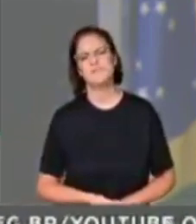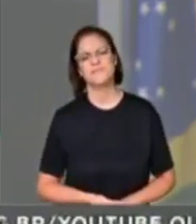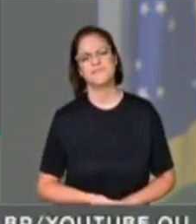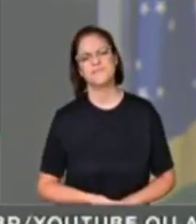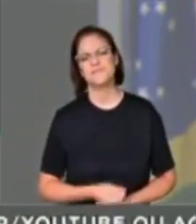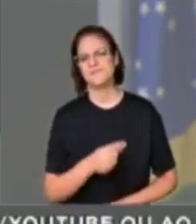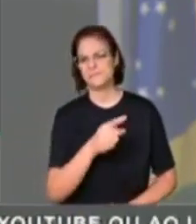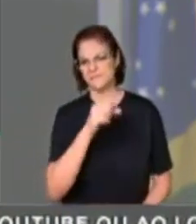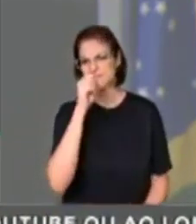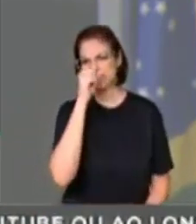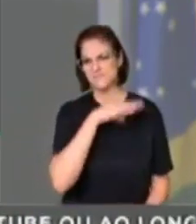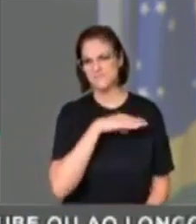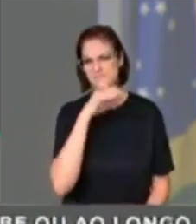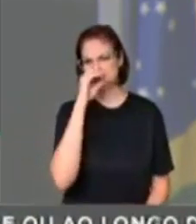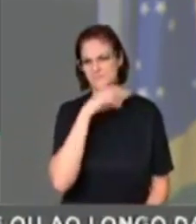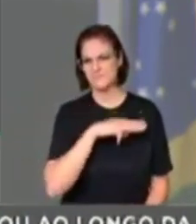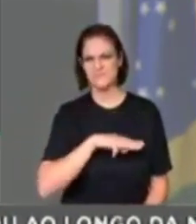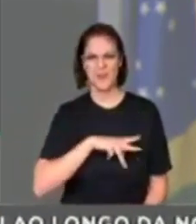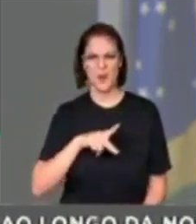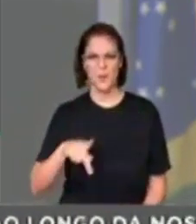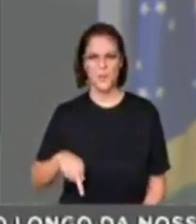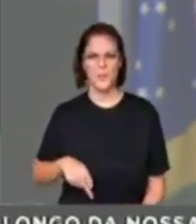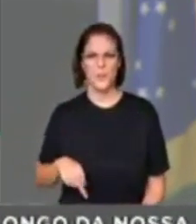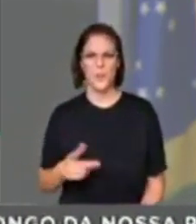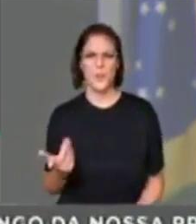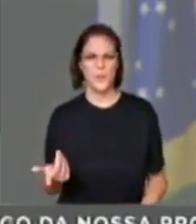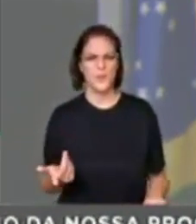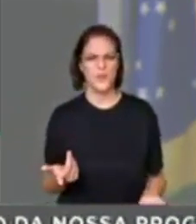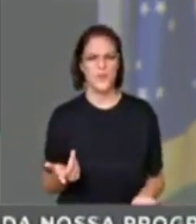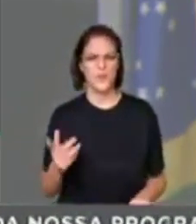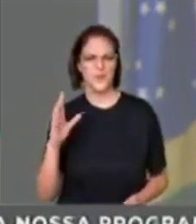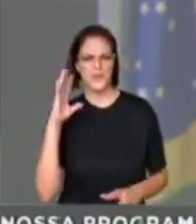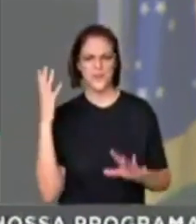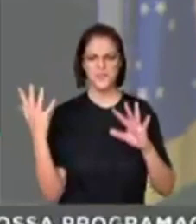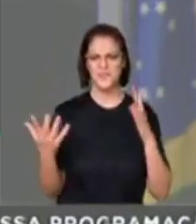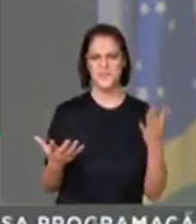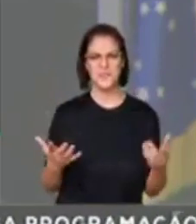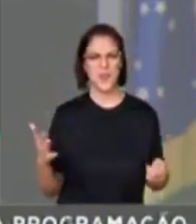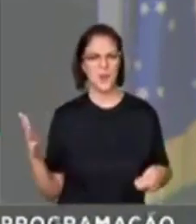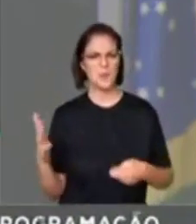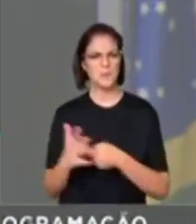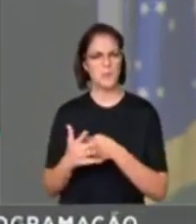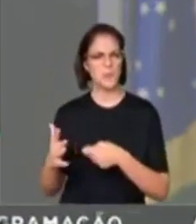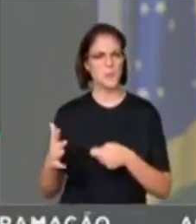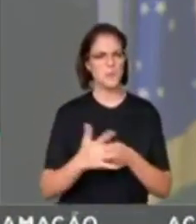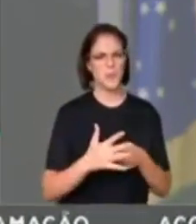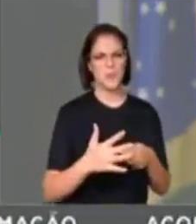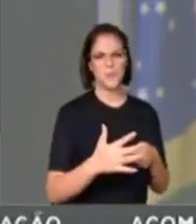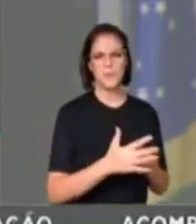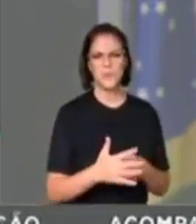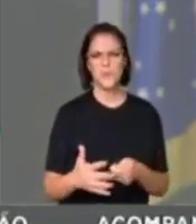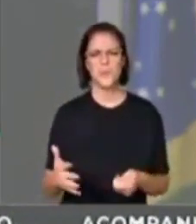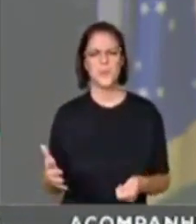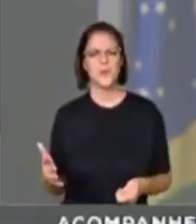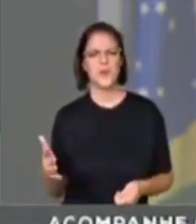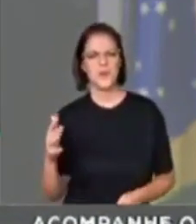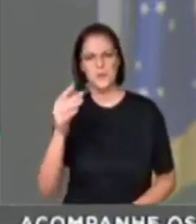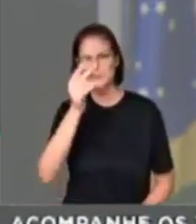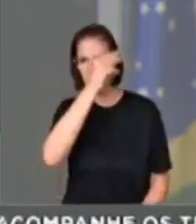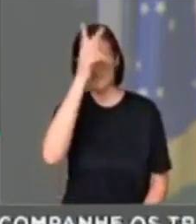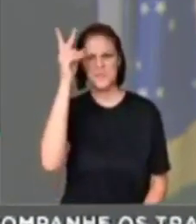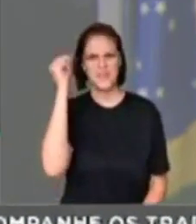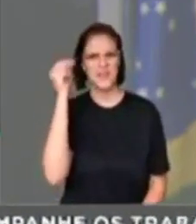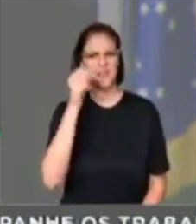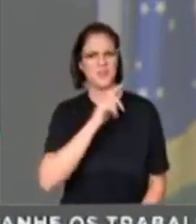canetada, pós-canetada do Ministério Público. a realidade de diversos prefeitos pelo país, é a realidade de diversos governadores, que se